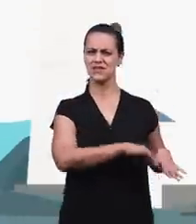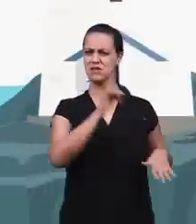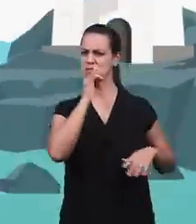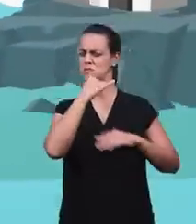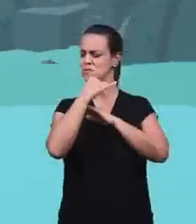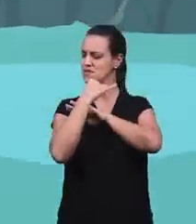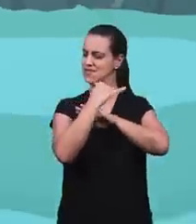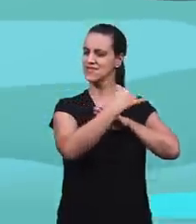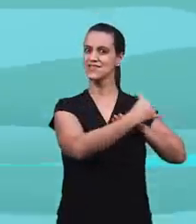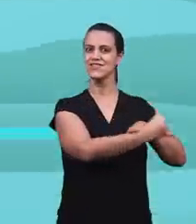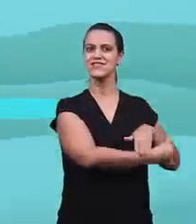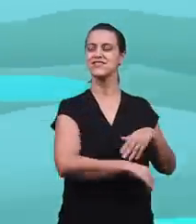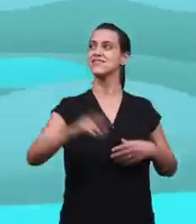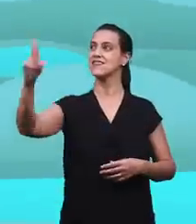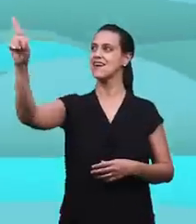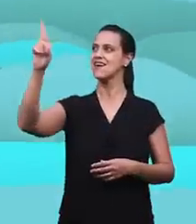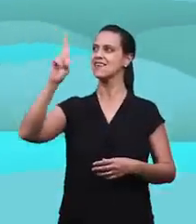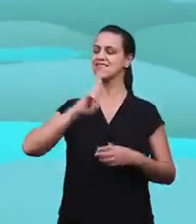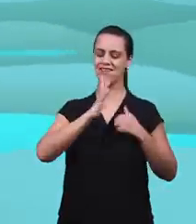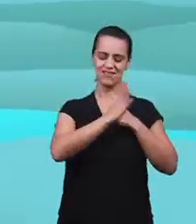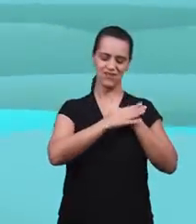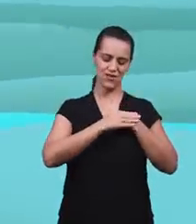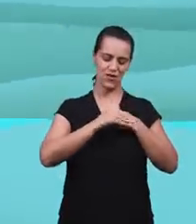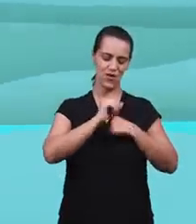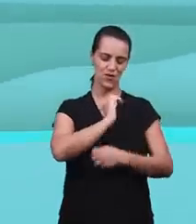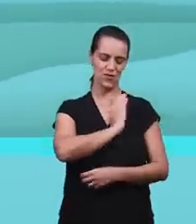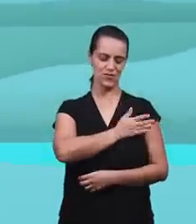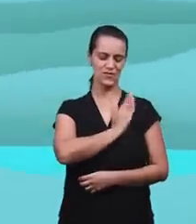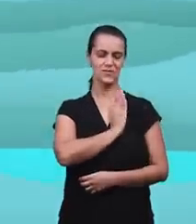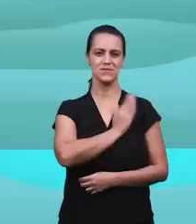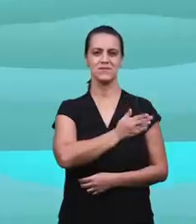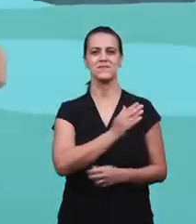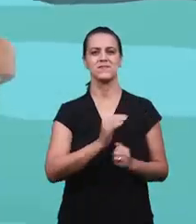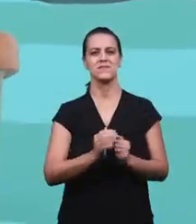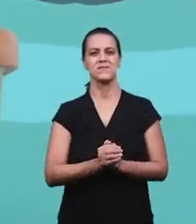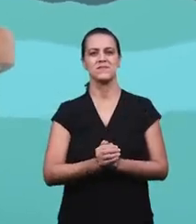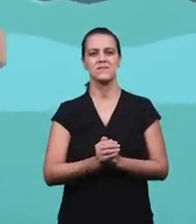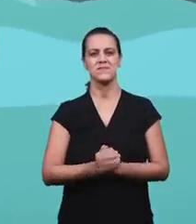O nosso Deus responde E conforta o coração